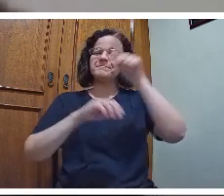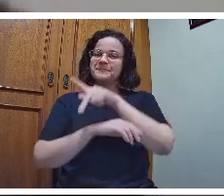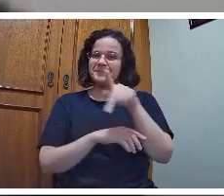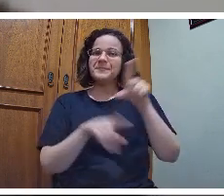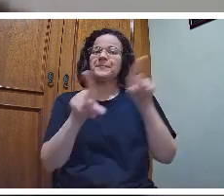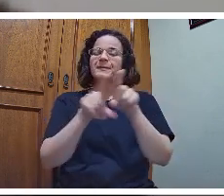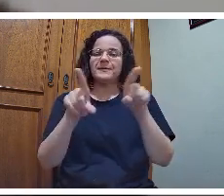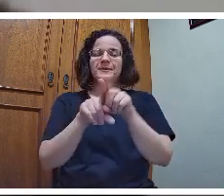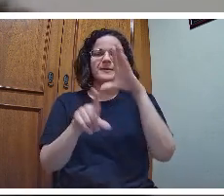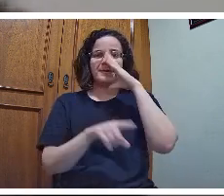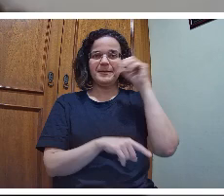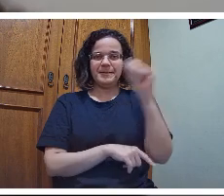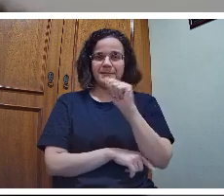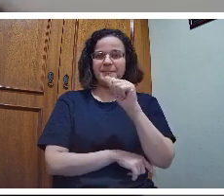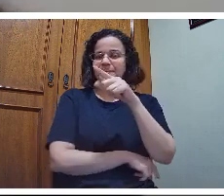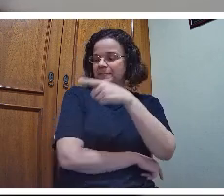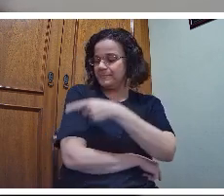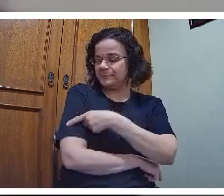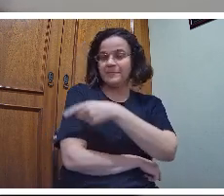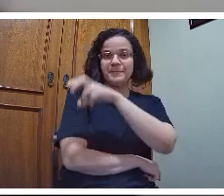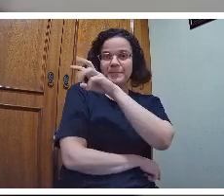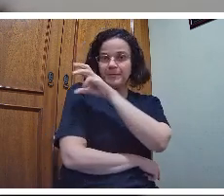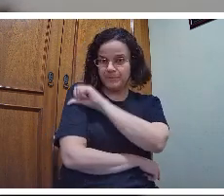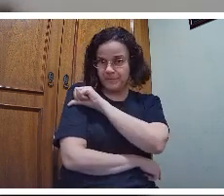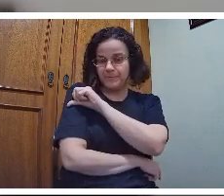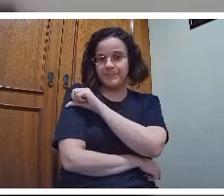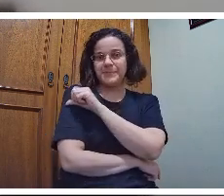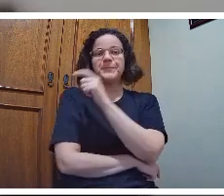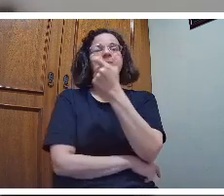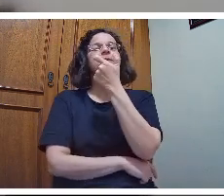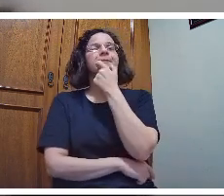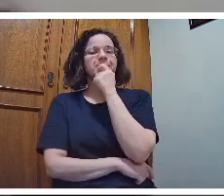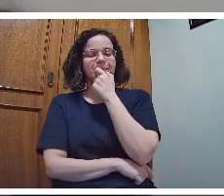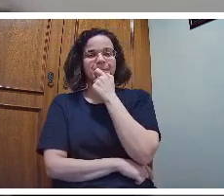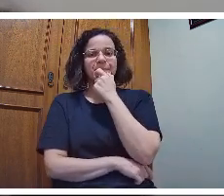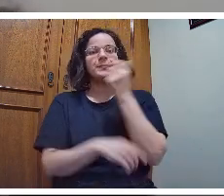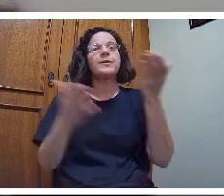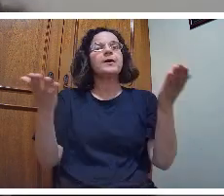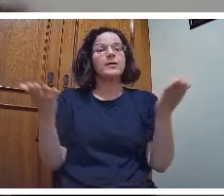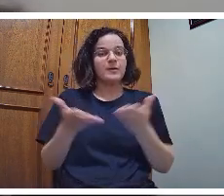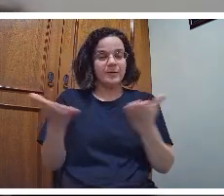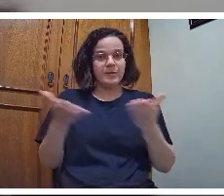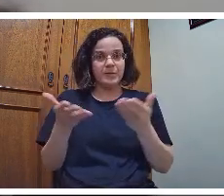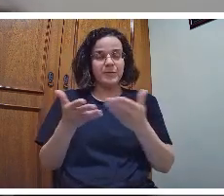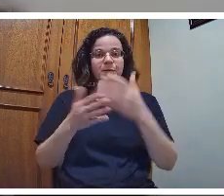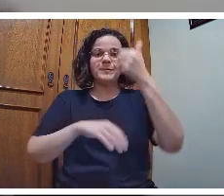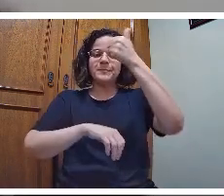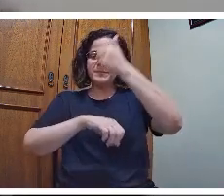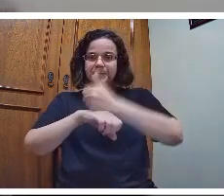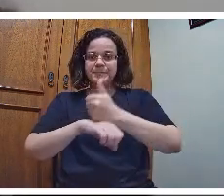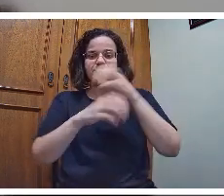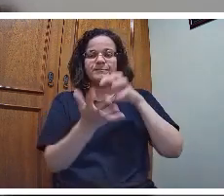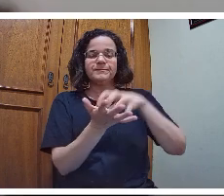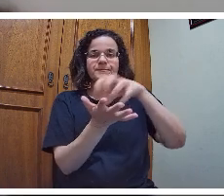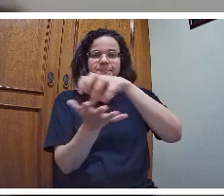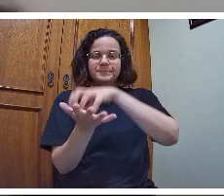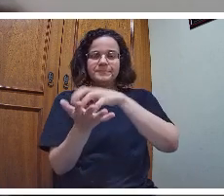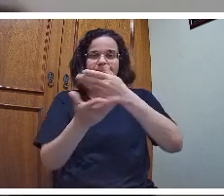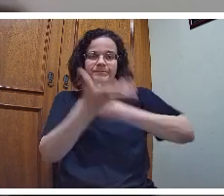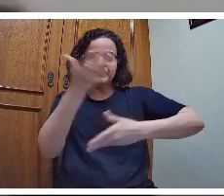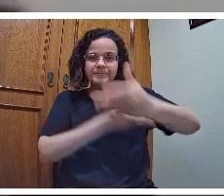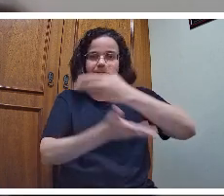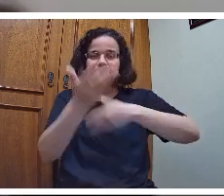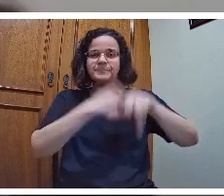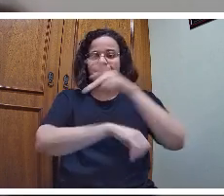iniciais e dos anos finais na disciplina de língua inglesa e, no momento, atuo como diretora do Departamento de Articulação